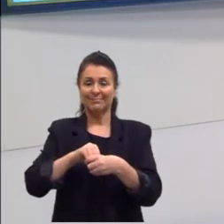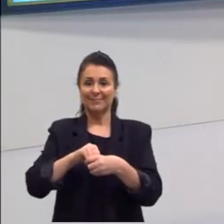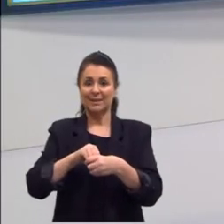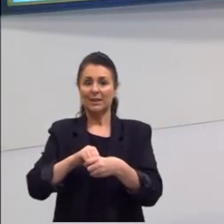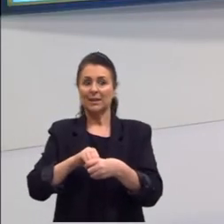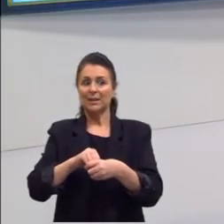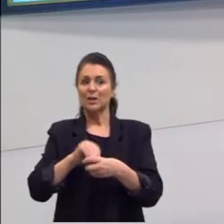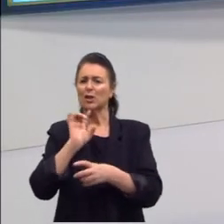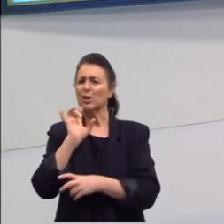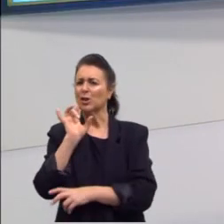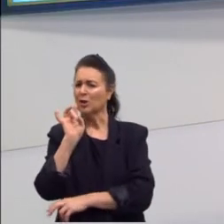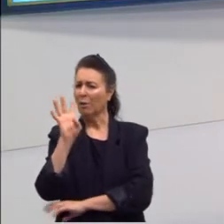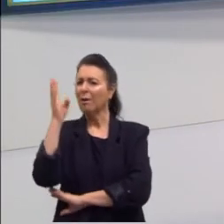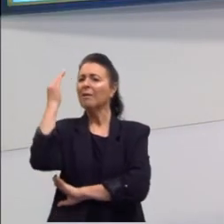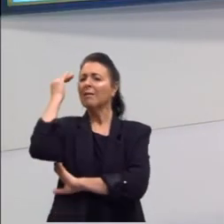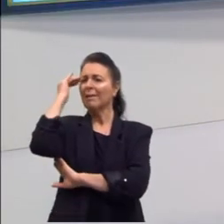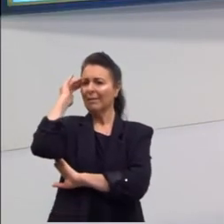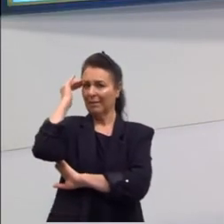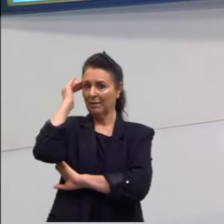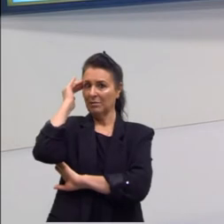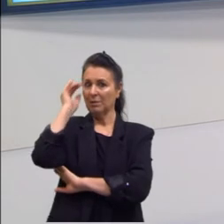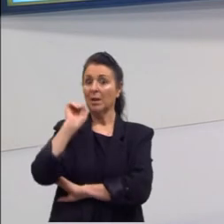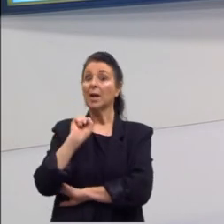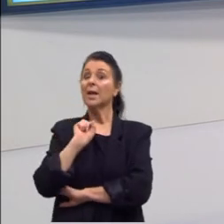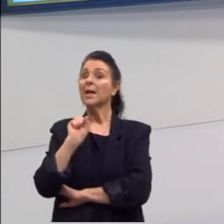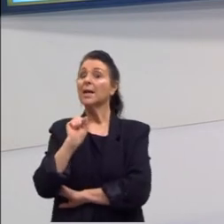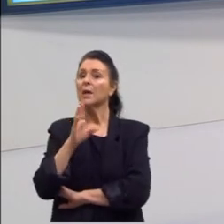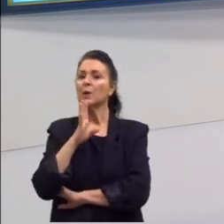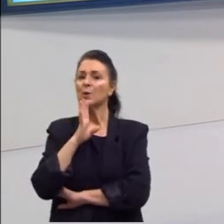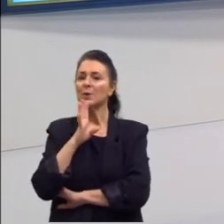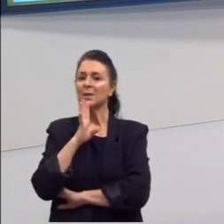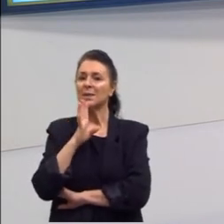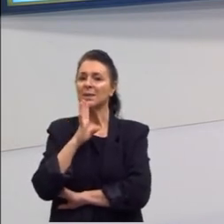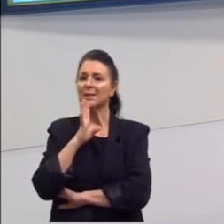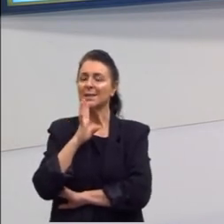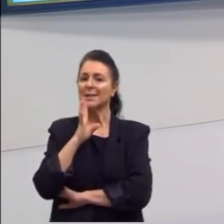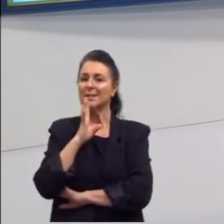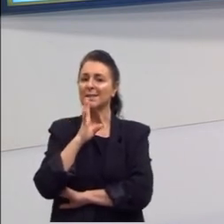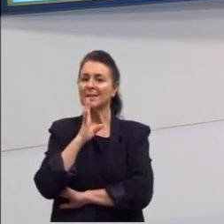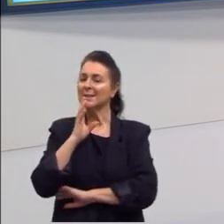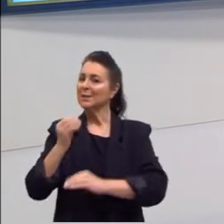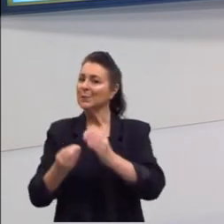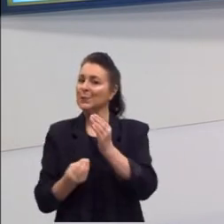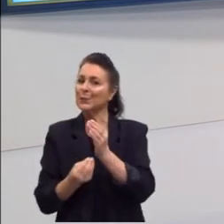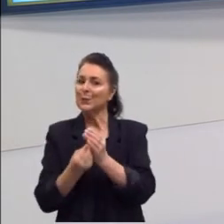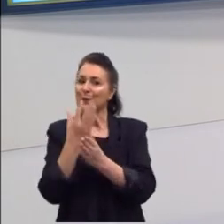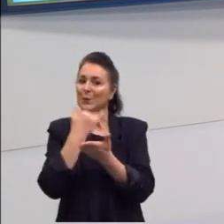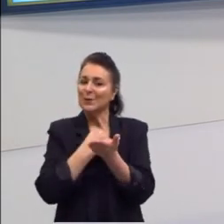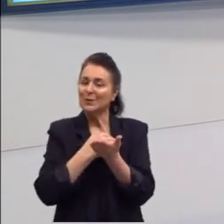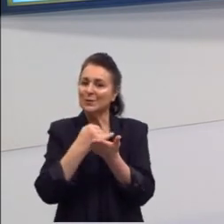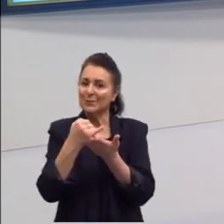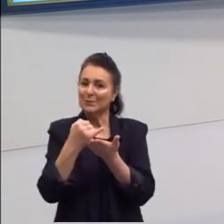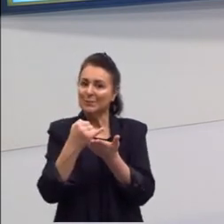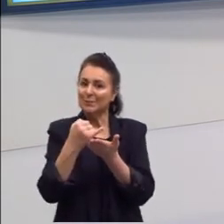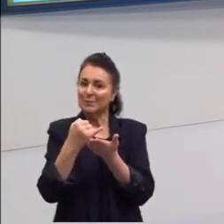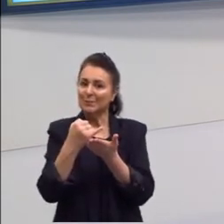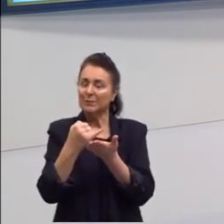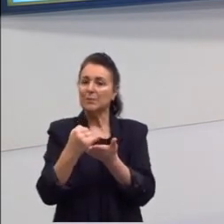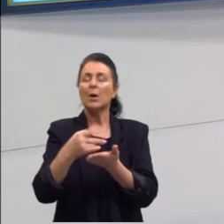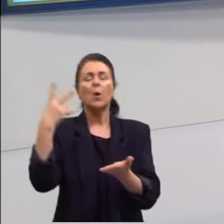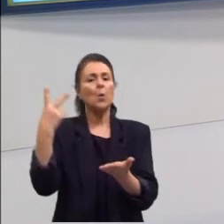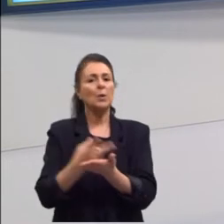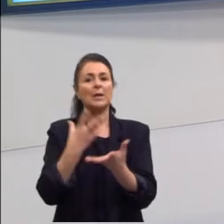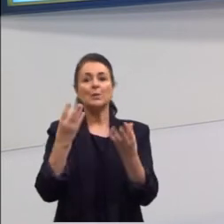entender aquilo quem tem conhecimento da nossa obra original. Isso acontece muito